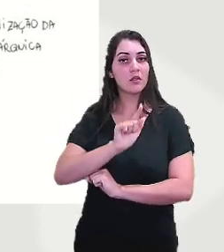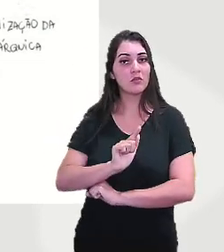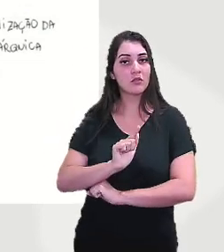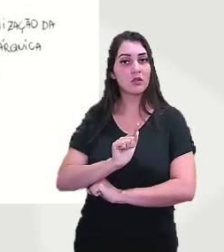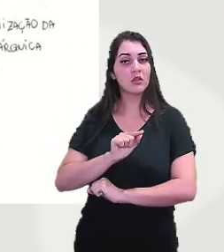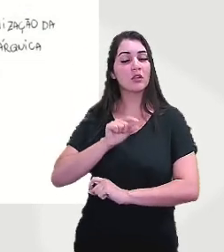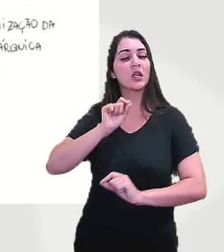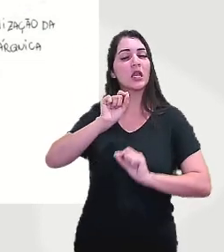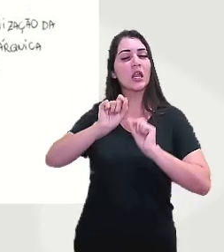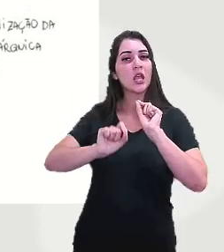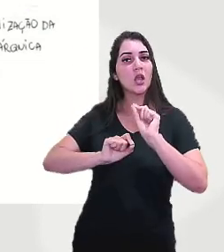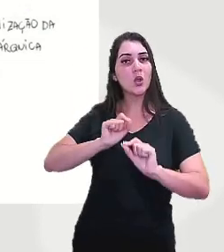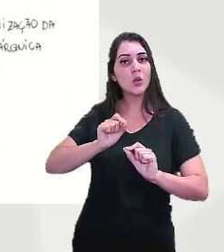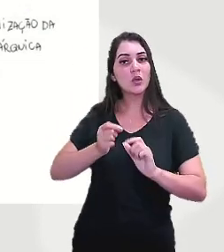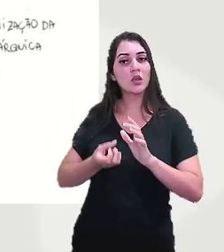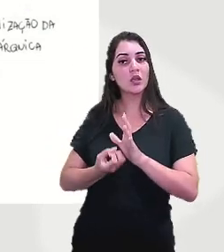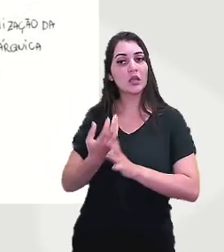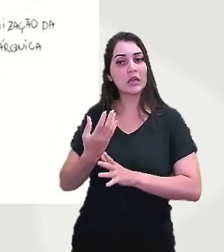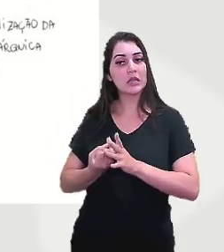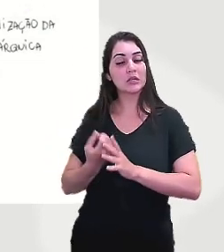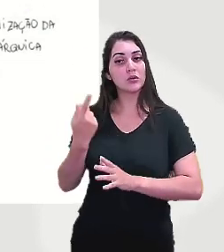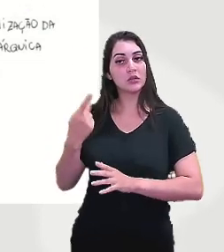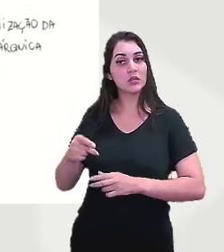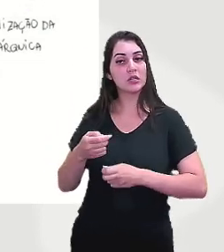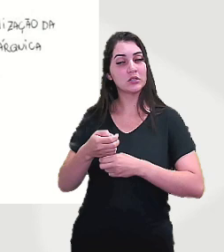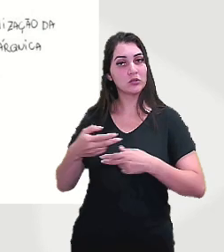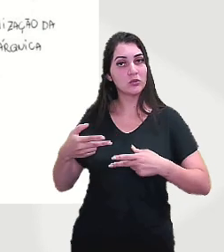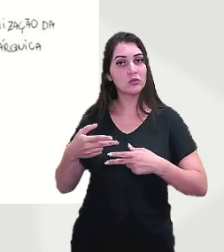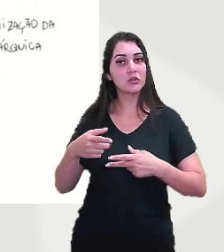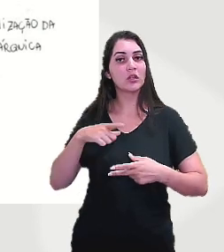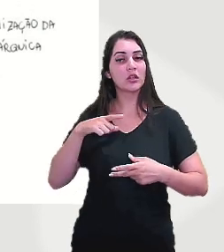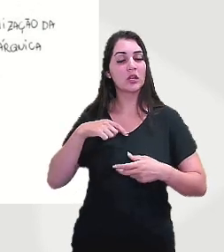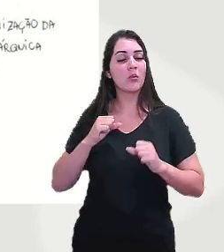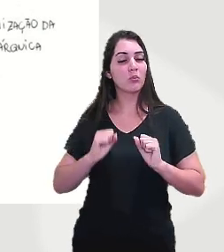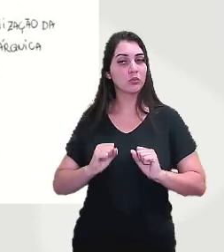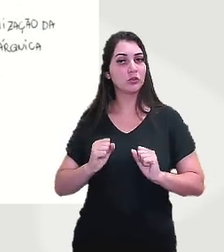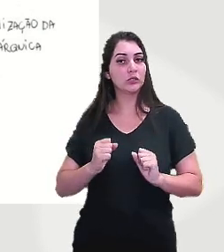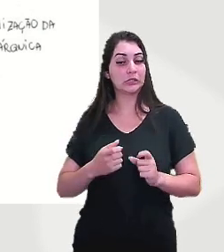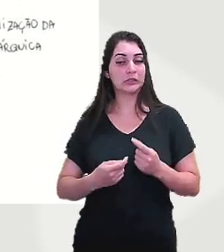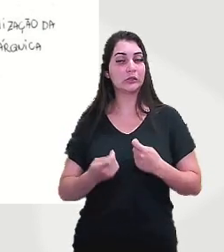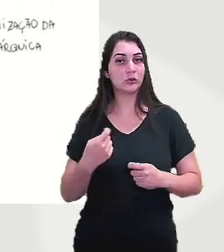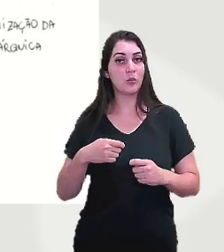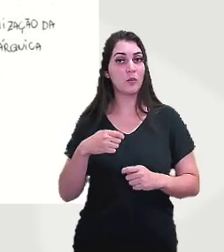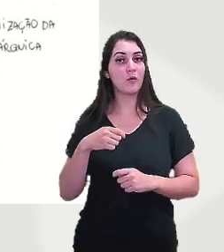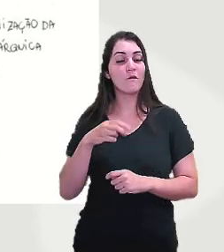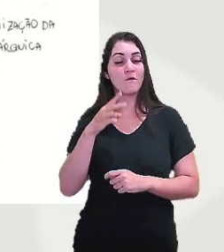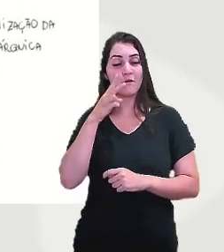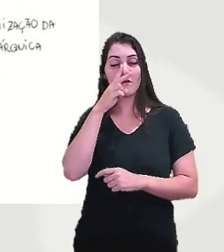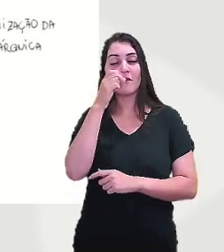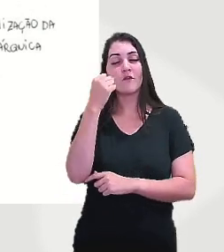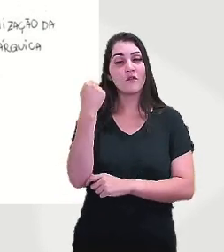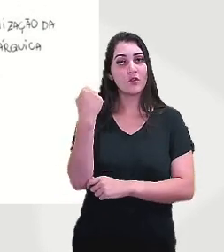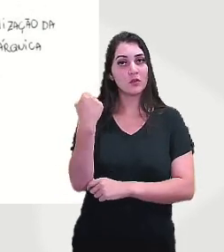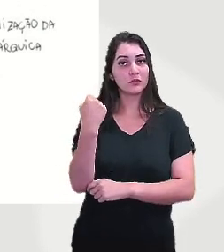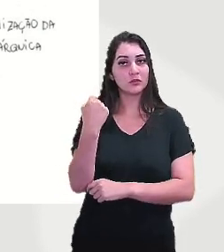respectivamente, desses produtos, e que detinham um poder econômico muito forte. E uma característica, nesse